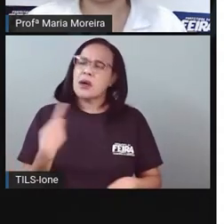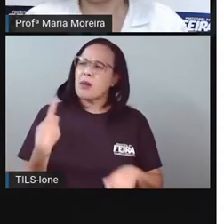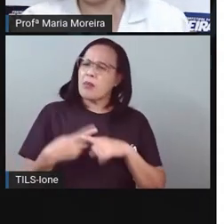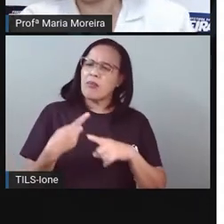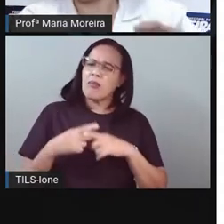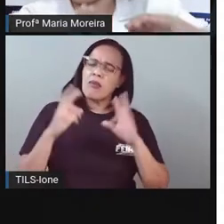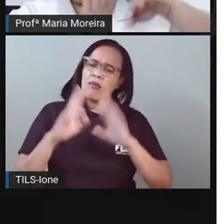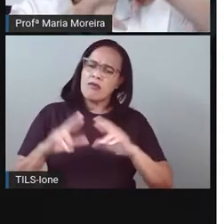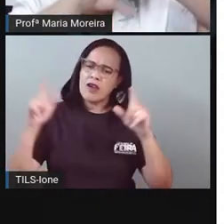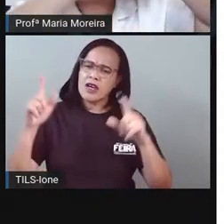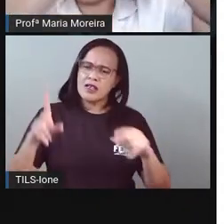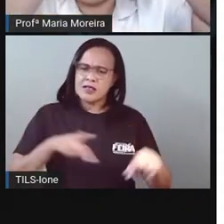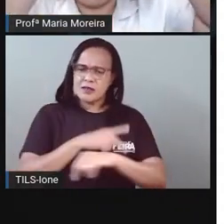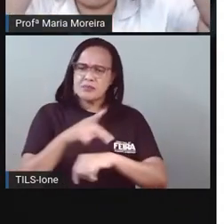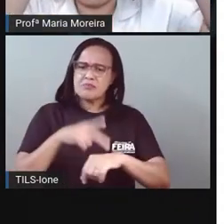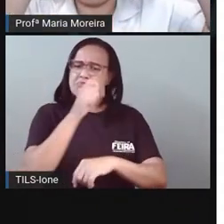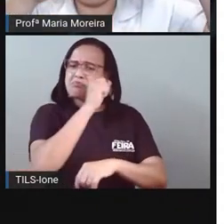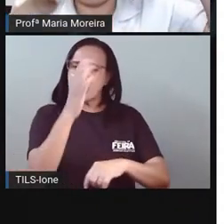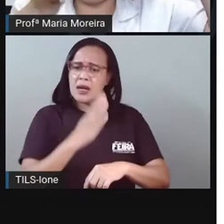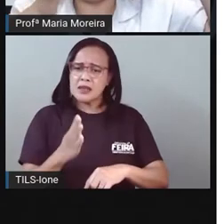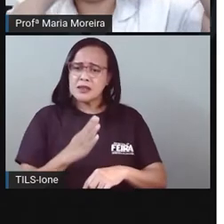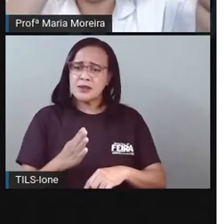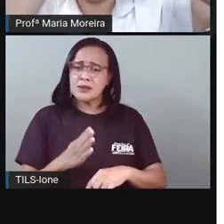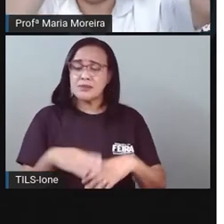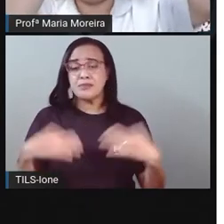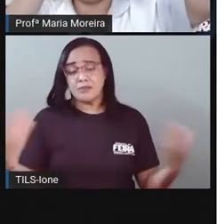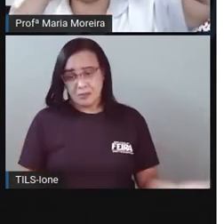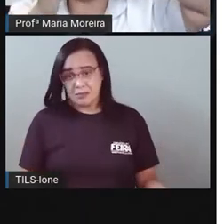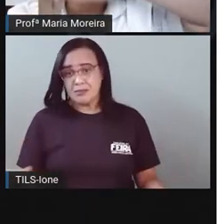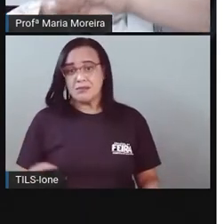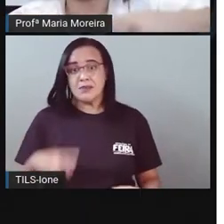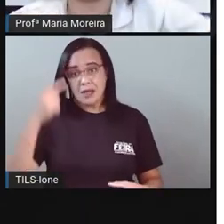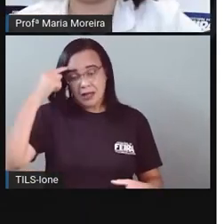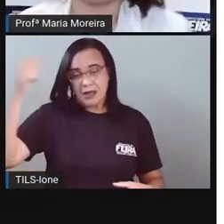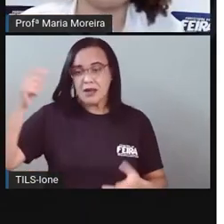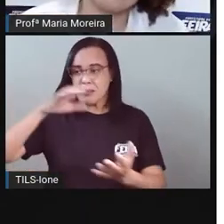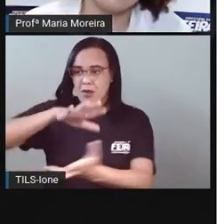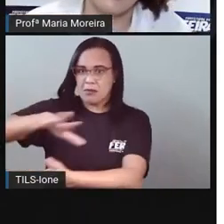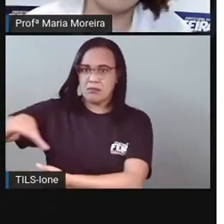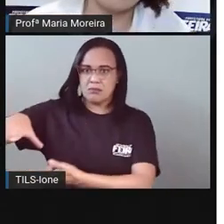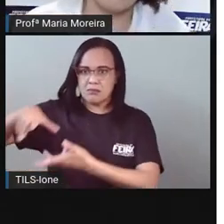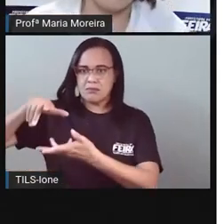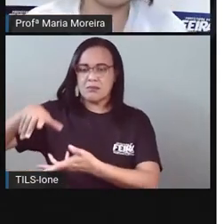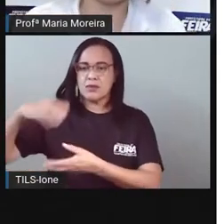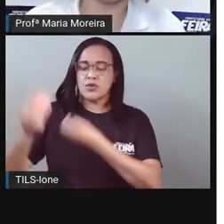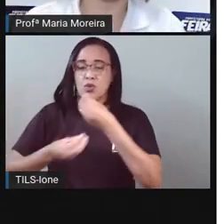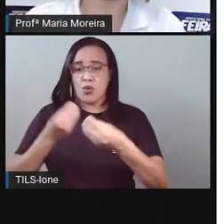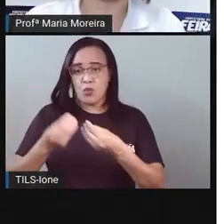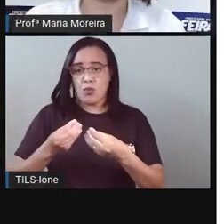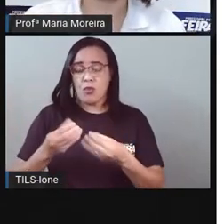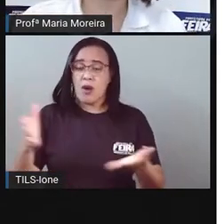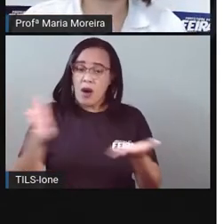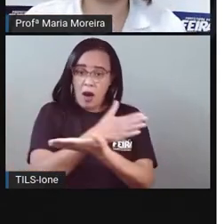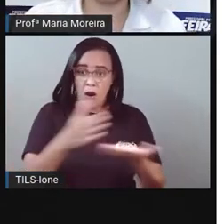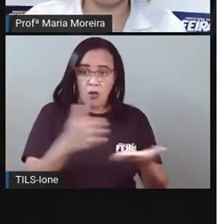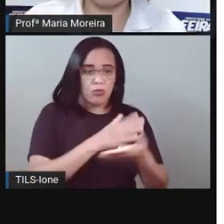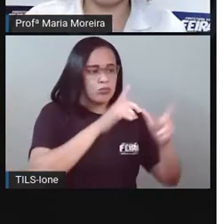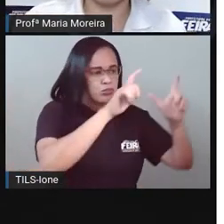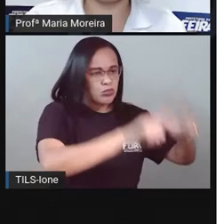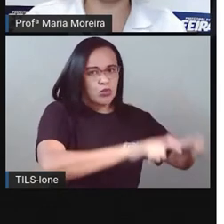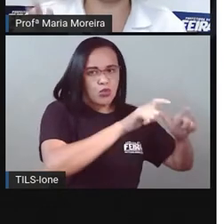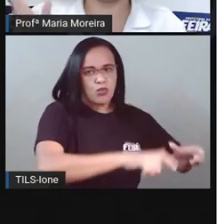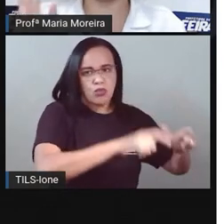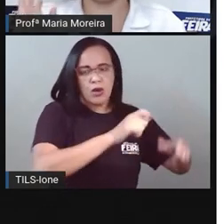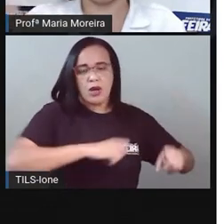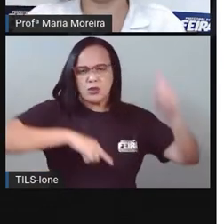Brasil? Porque, olha, lembra que a terra é curva? Então, vai ter um local aí Que os raios solares serão o quê? Menores